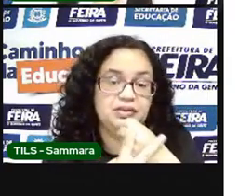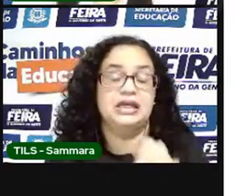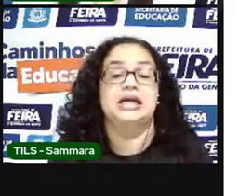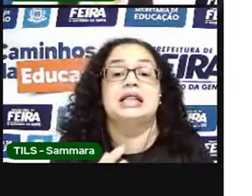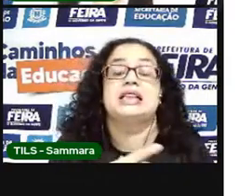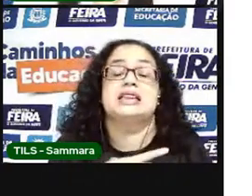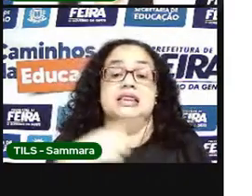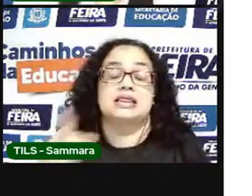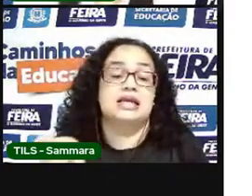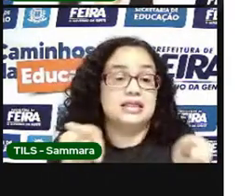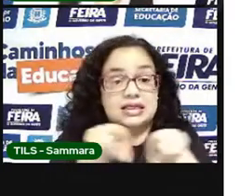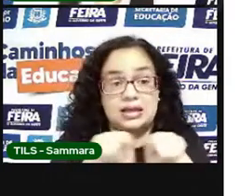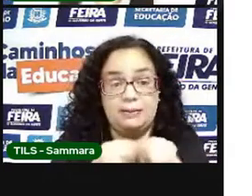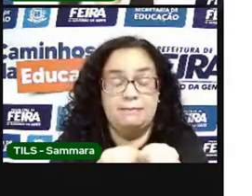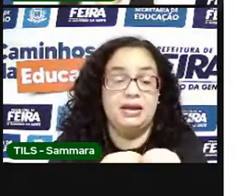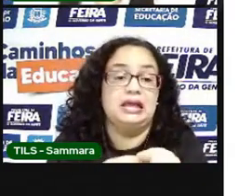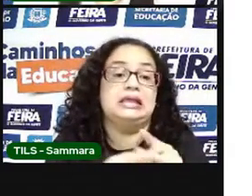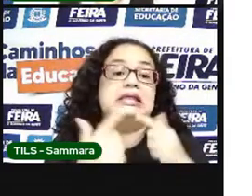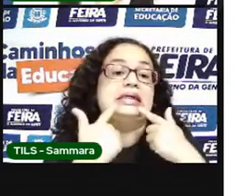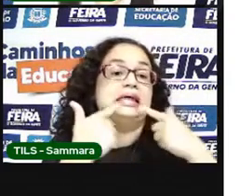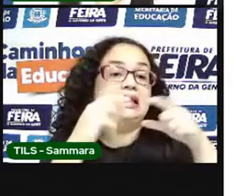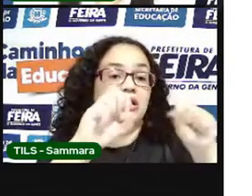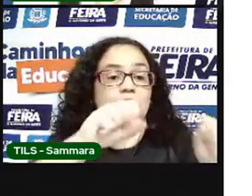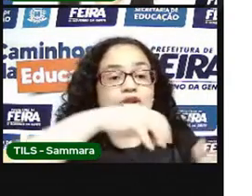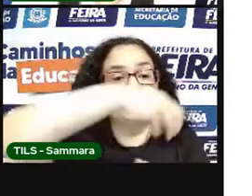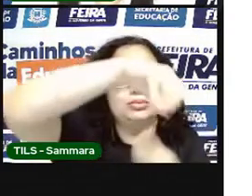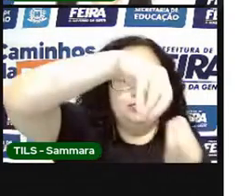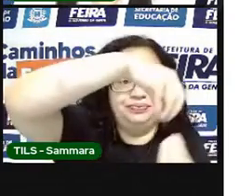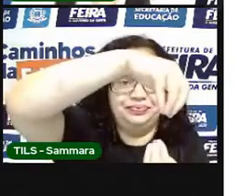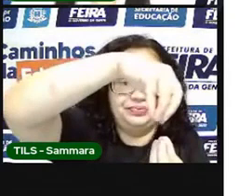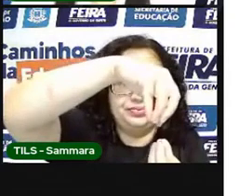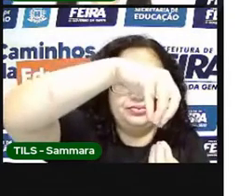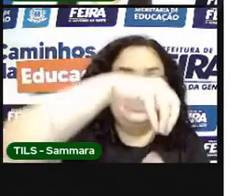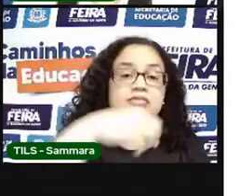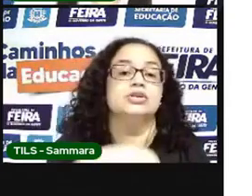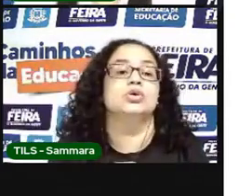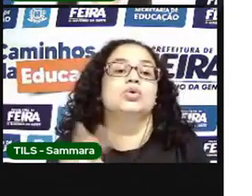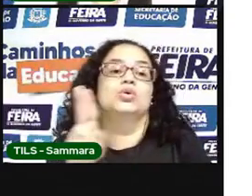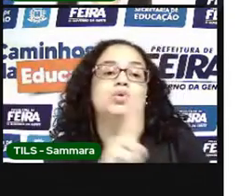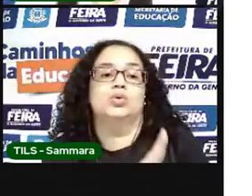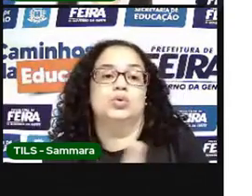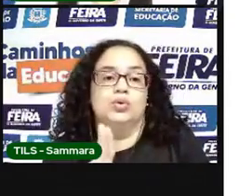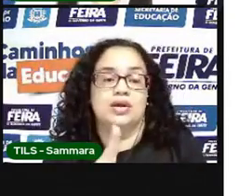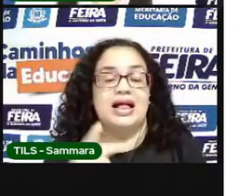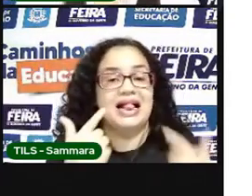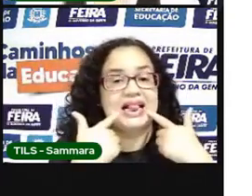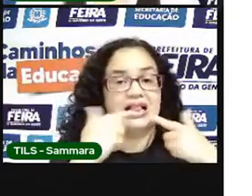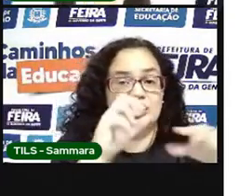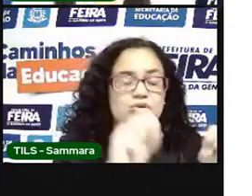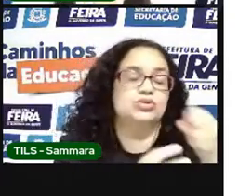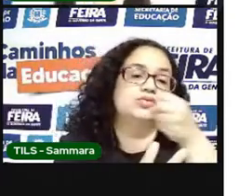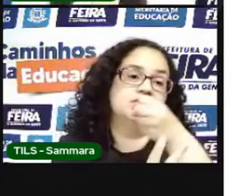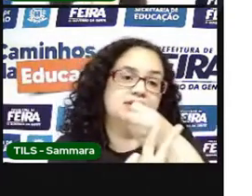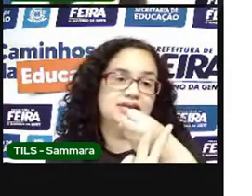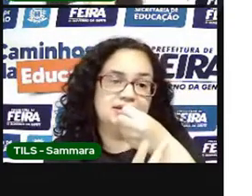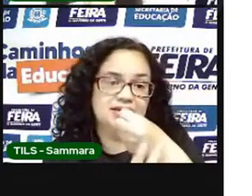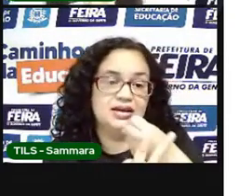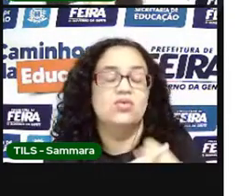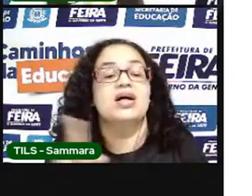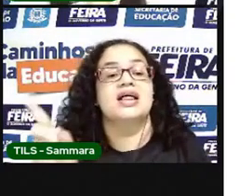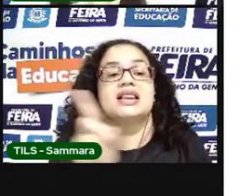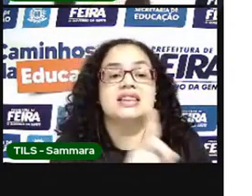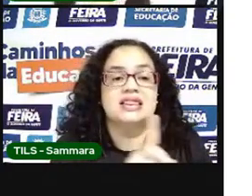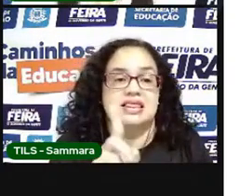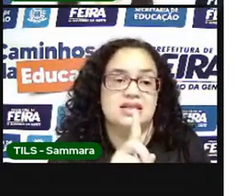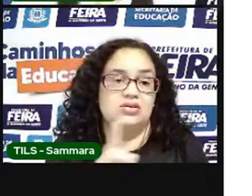aqui também a linguagem mista. Na linguagem mista, nós utilizamos a linguagem verbal e a linguagem não